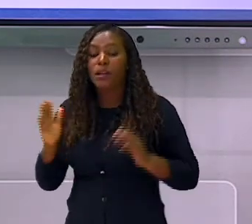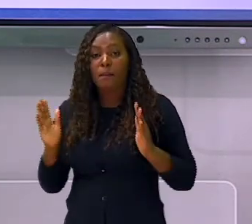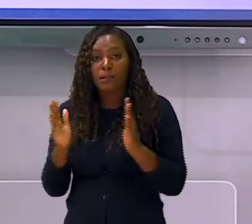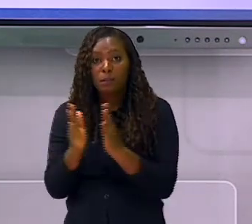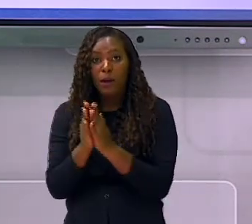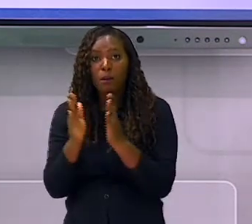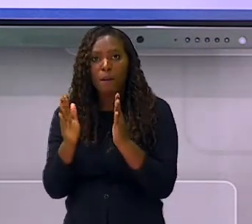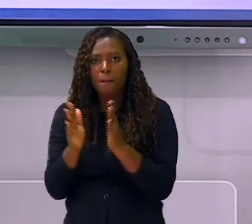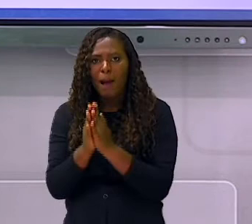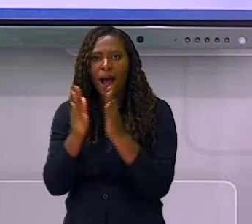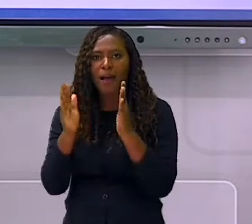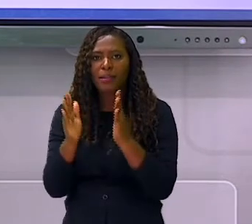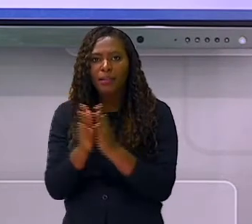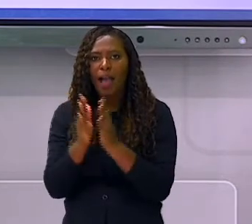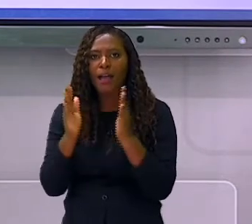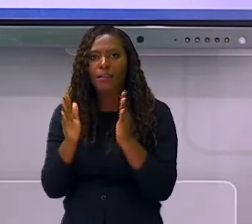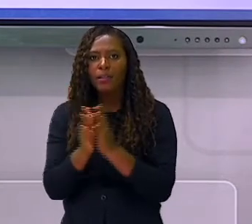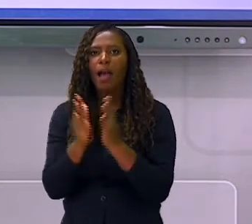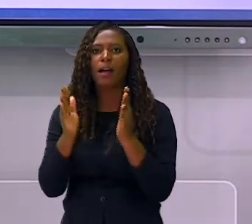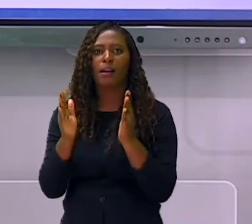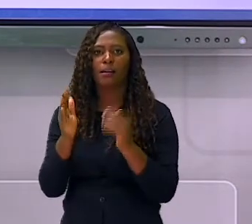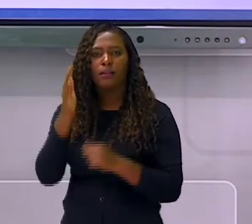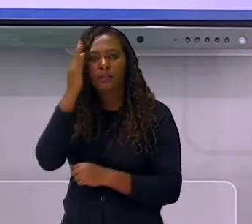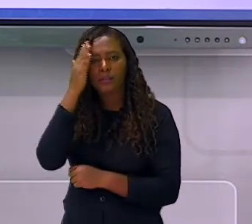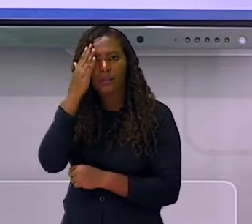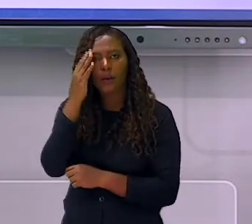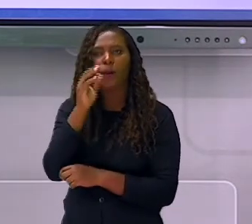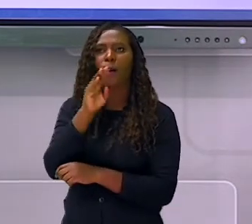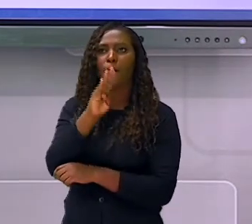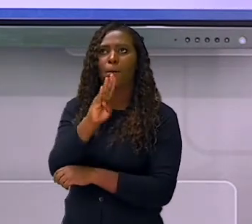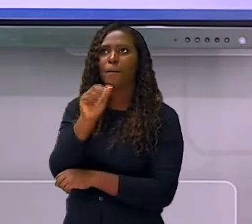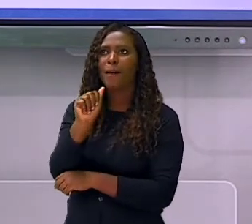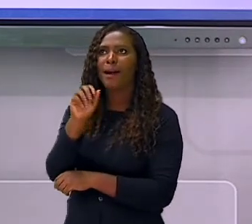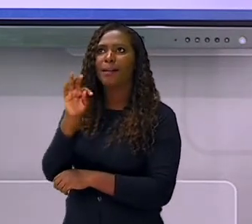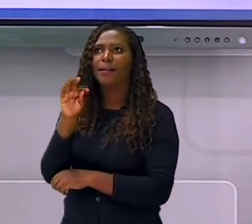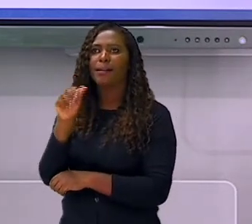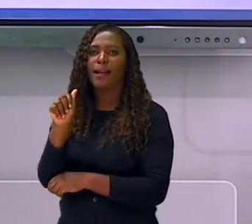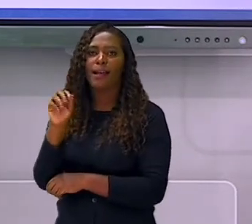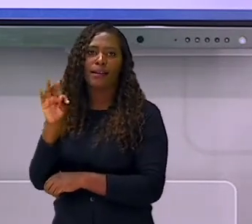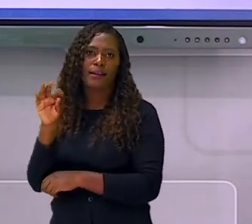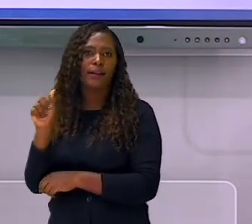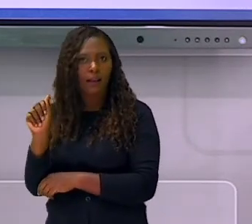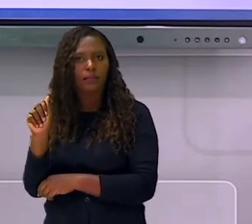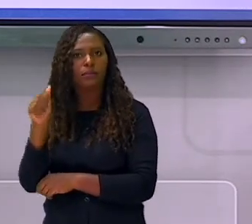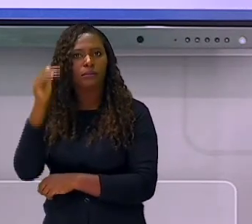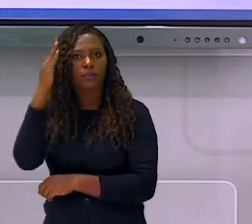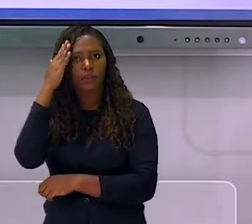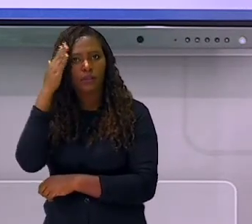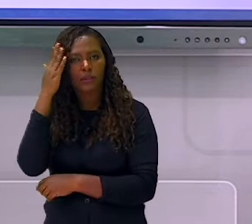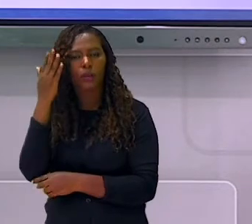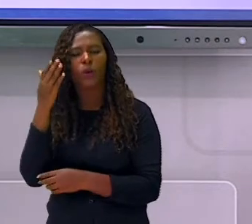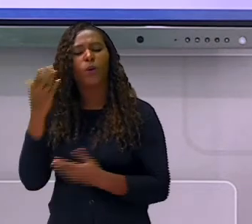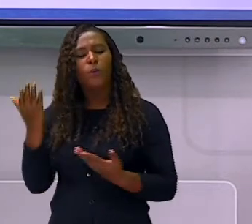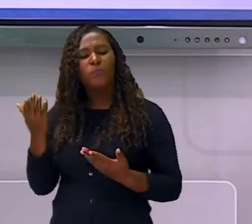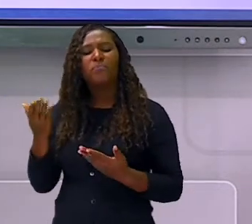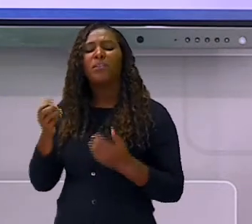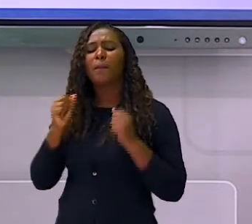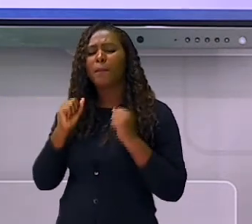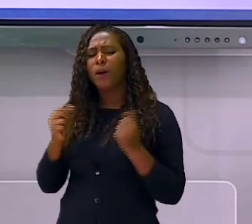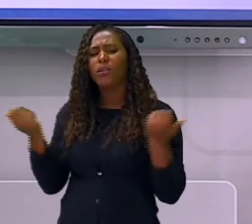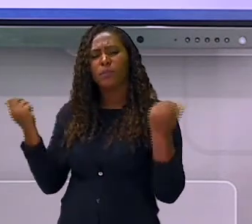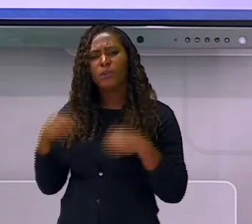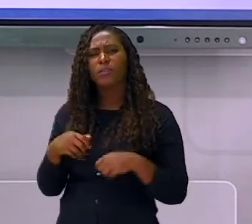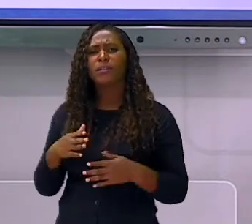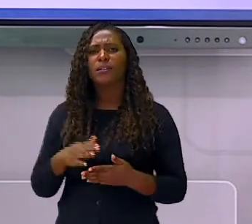palavras. Lembrando de trabalhar sempre com o som que a criança tem dificuldade. Uma outra atividade que você pode fazer